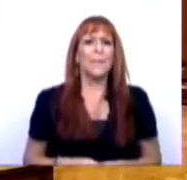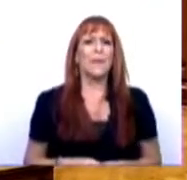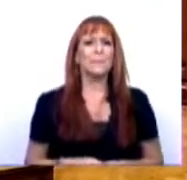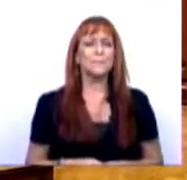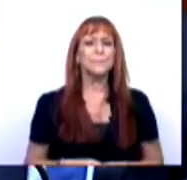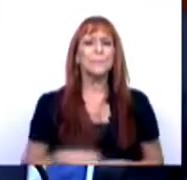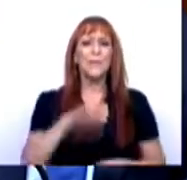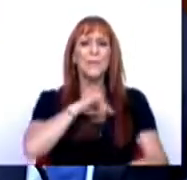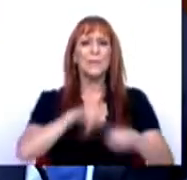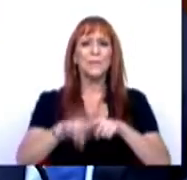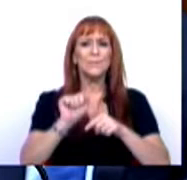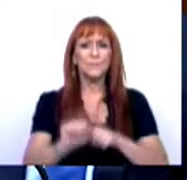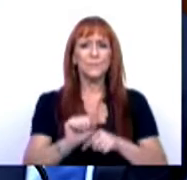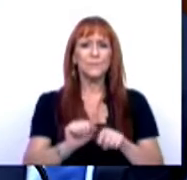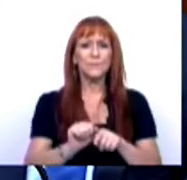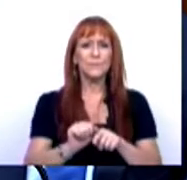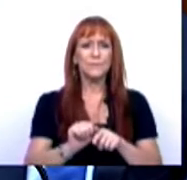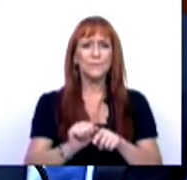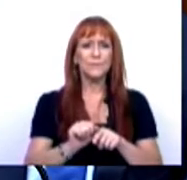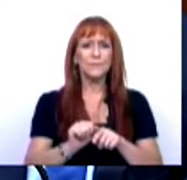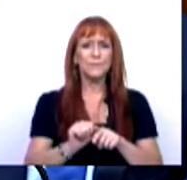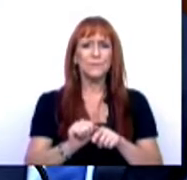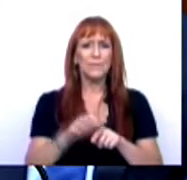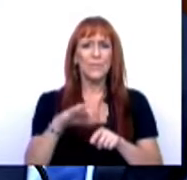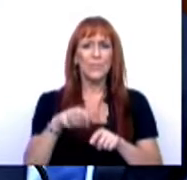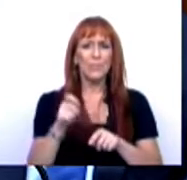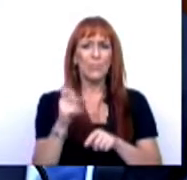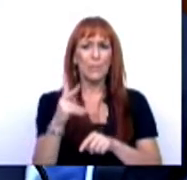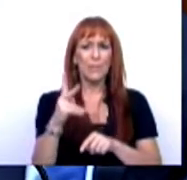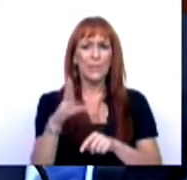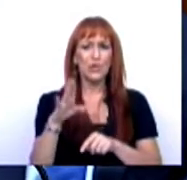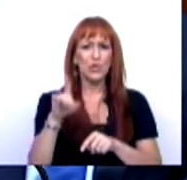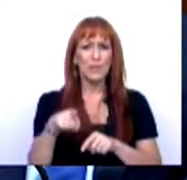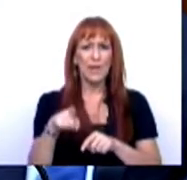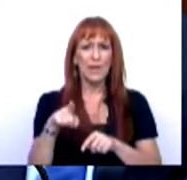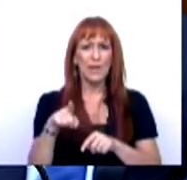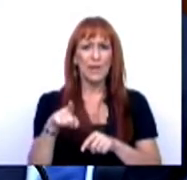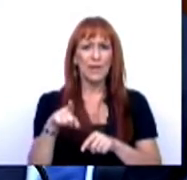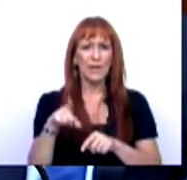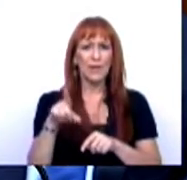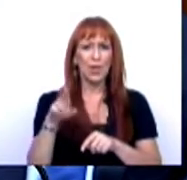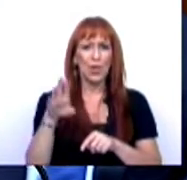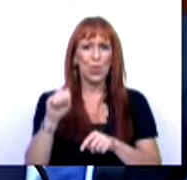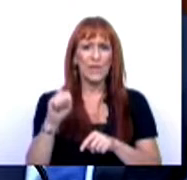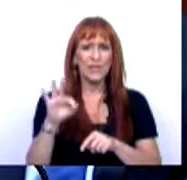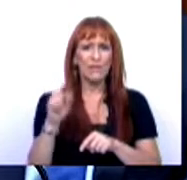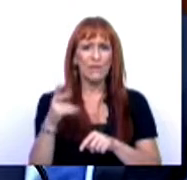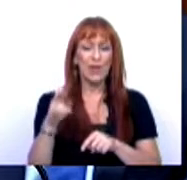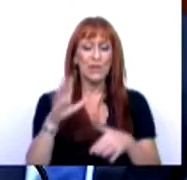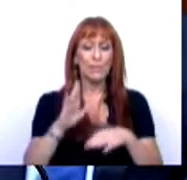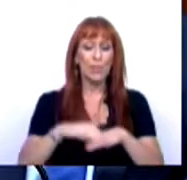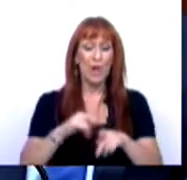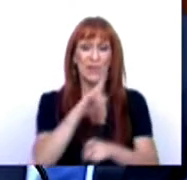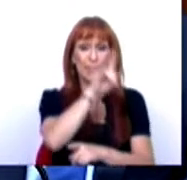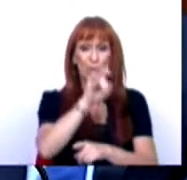Sr. Deputado do PEF, Luís Ferreira, em relação às